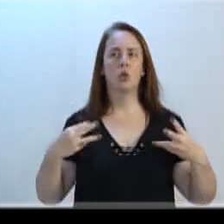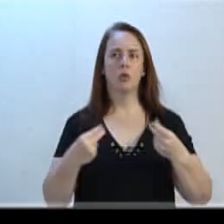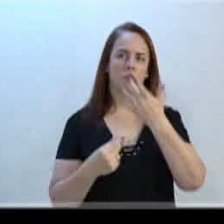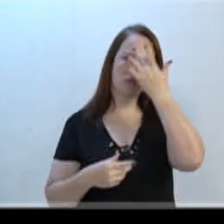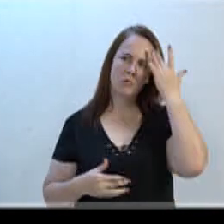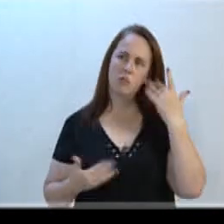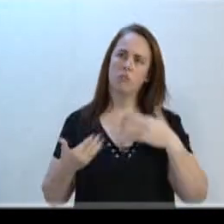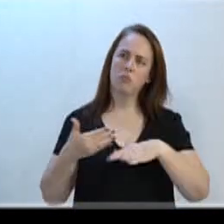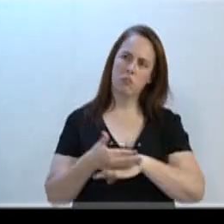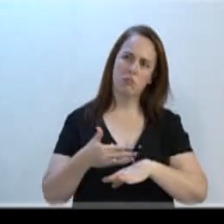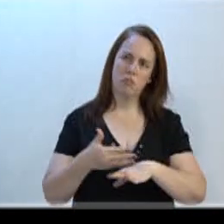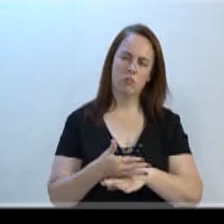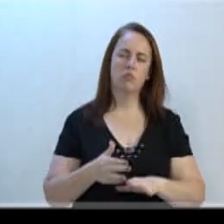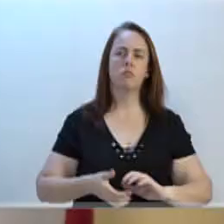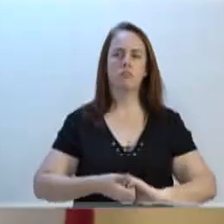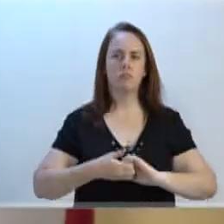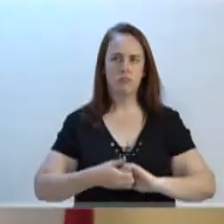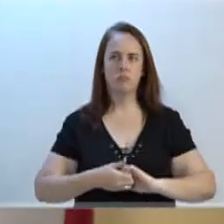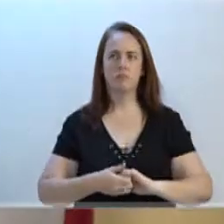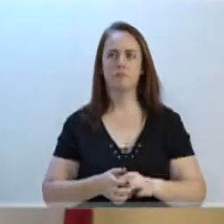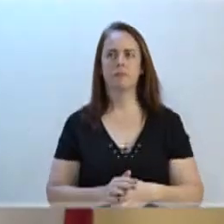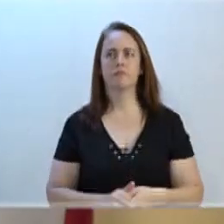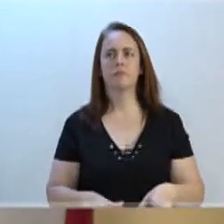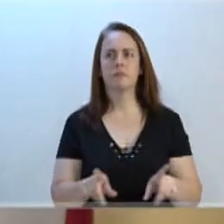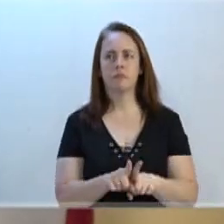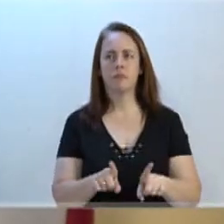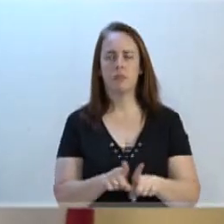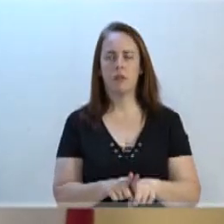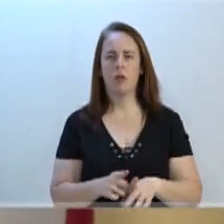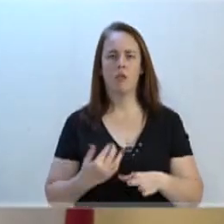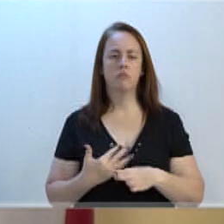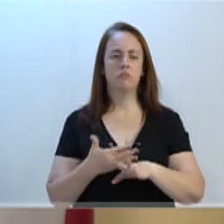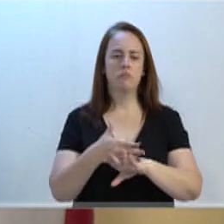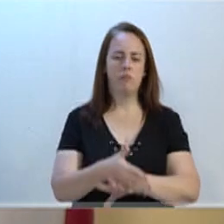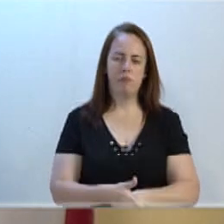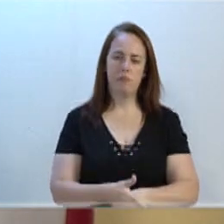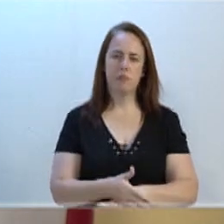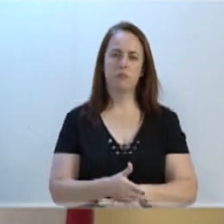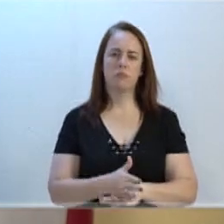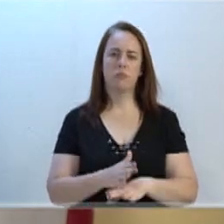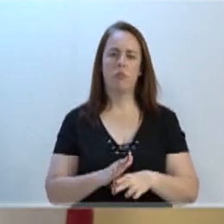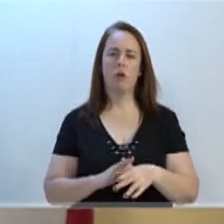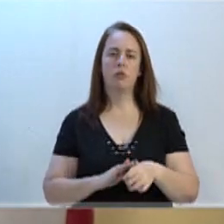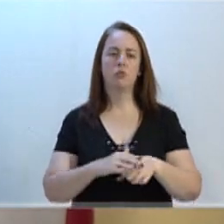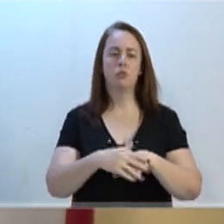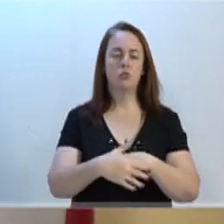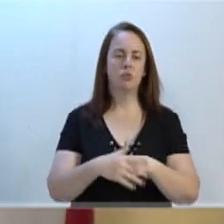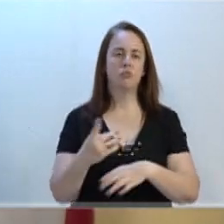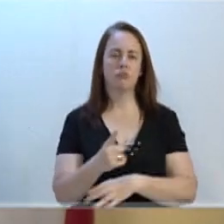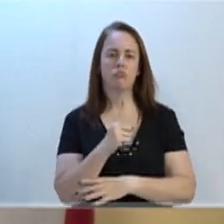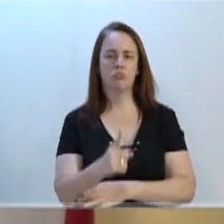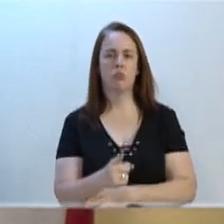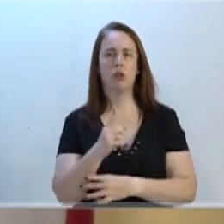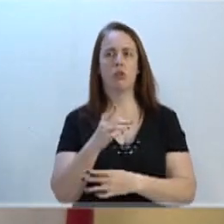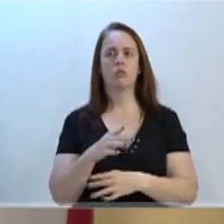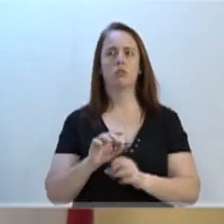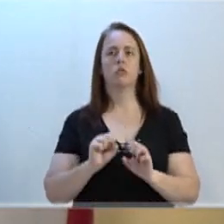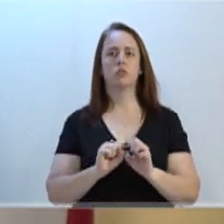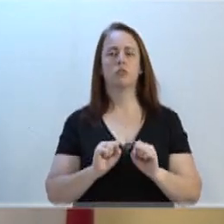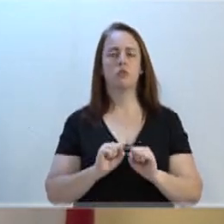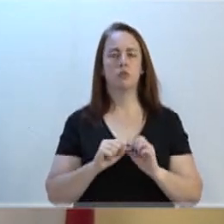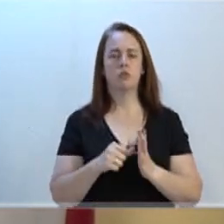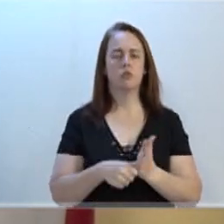lá estiveram, parabenizando. Também estive na Noite Encantada, lá na Sociedade, 15 de novembro,